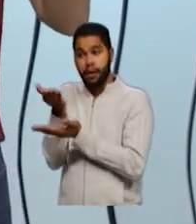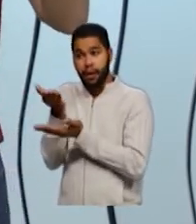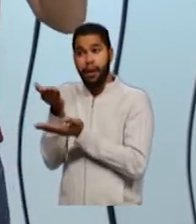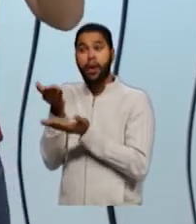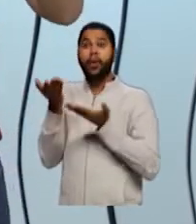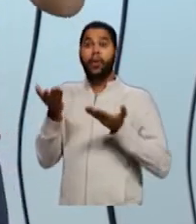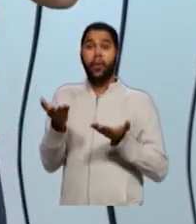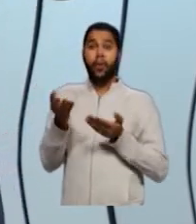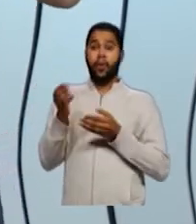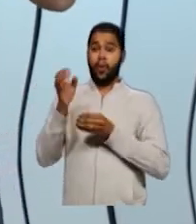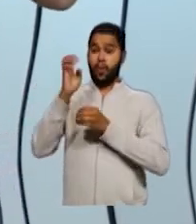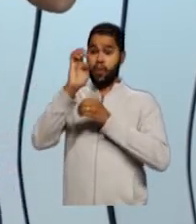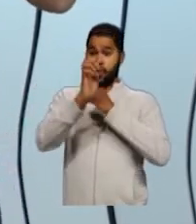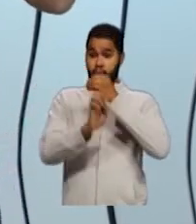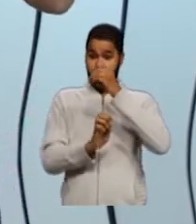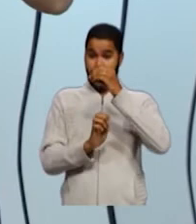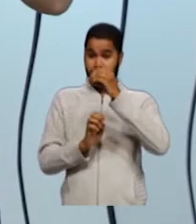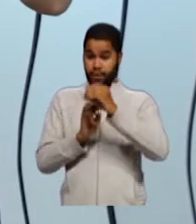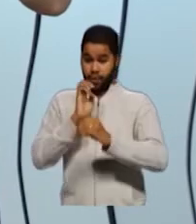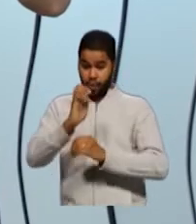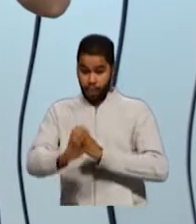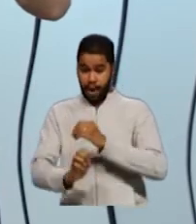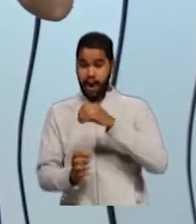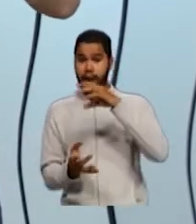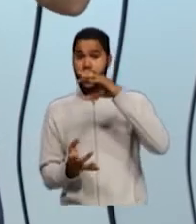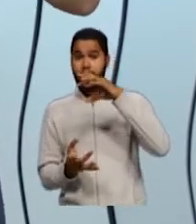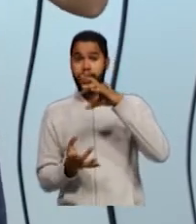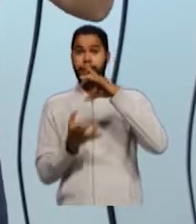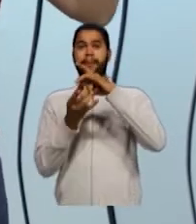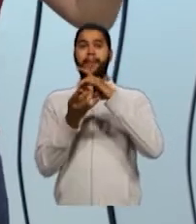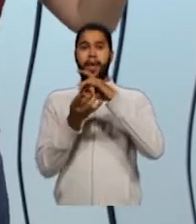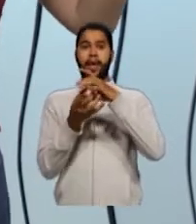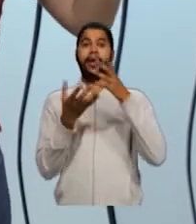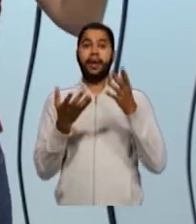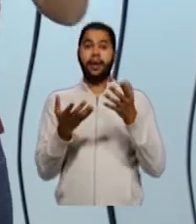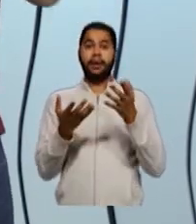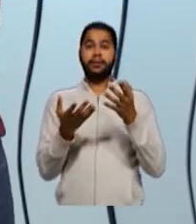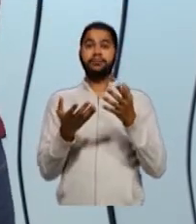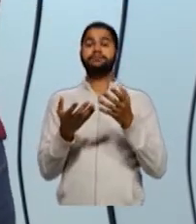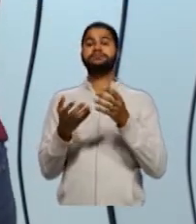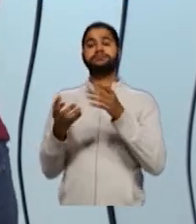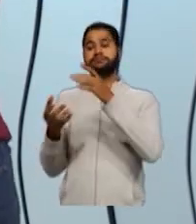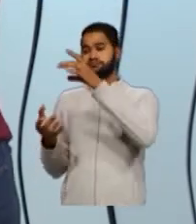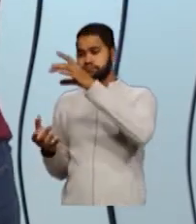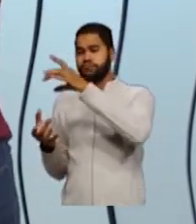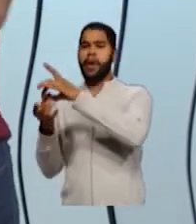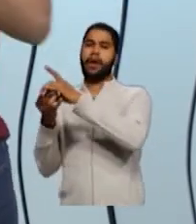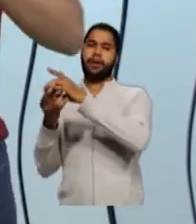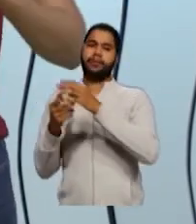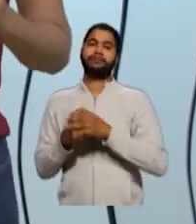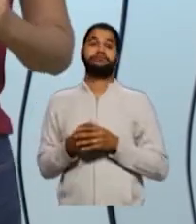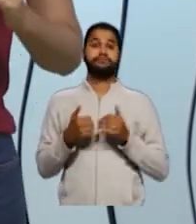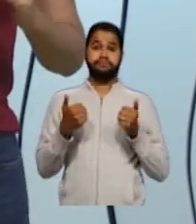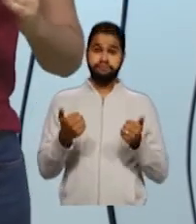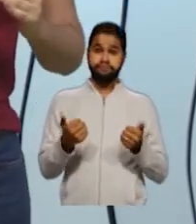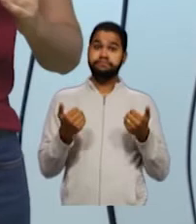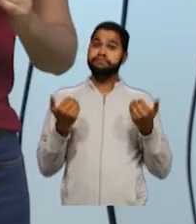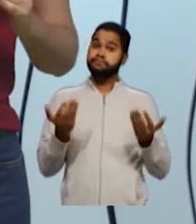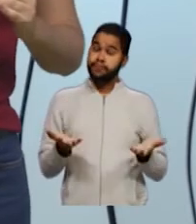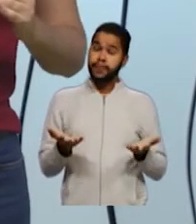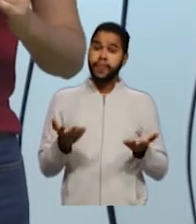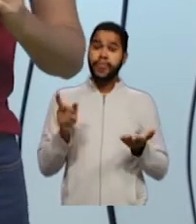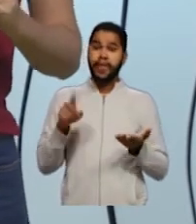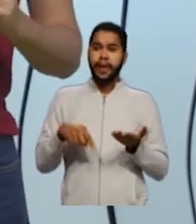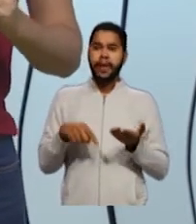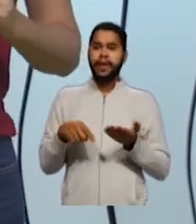o elétron de um com o elétron de outro fazem parte agora, tanto de um quanto do outro. Então, esse